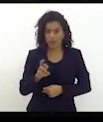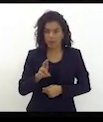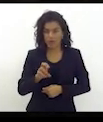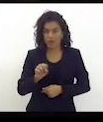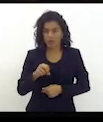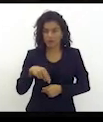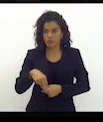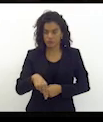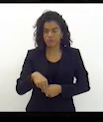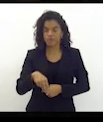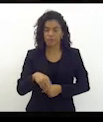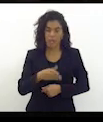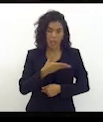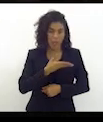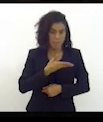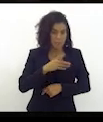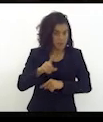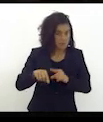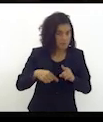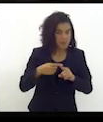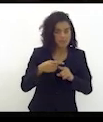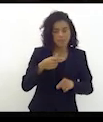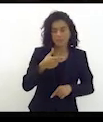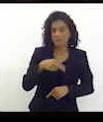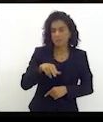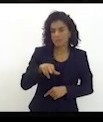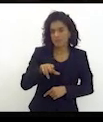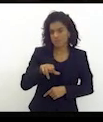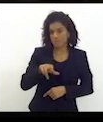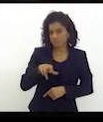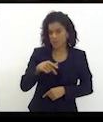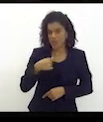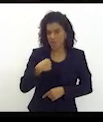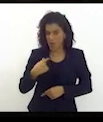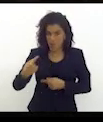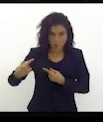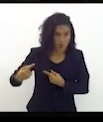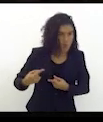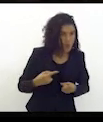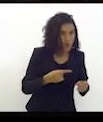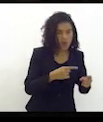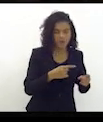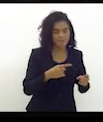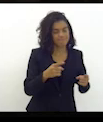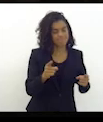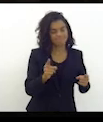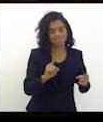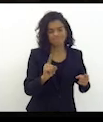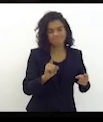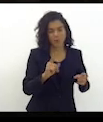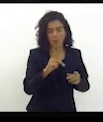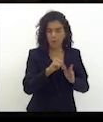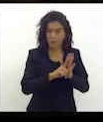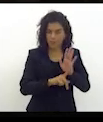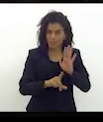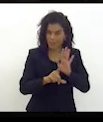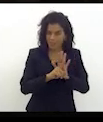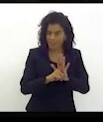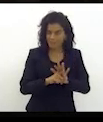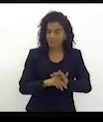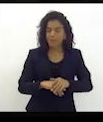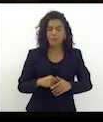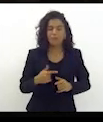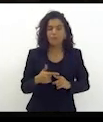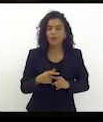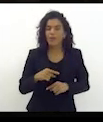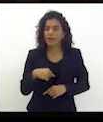meu amigo e irmão, eu seria totalmente contrário ao mérito deste projeto de lei, sobretudo